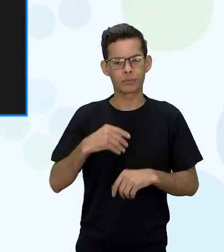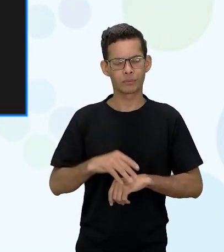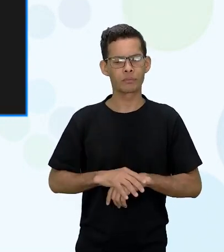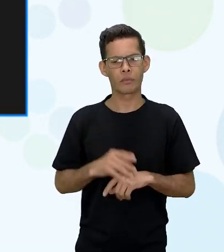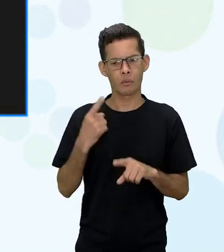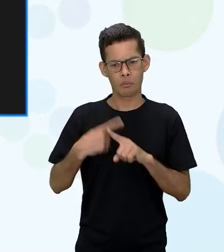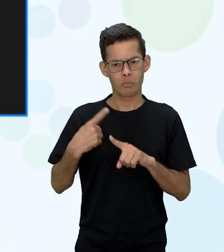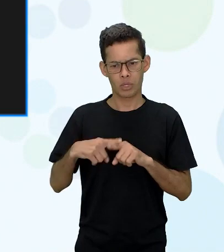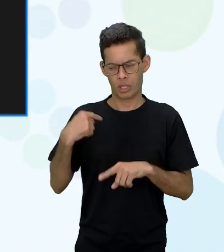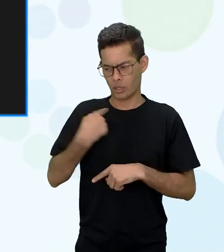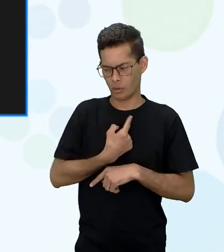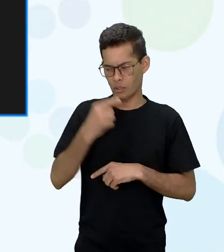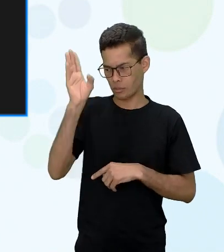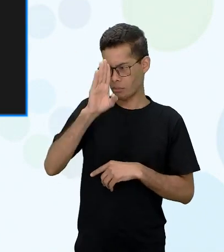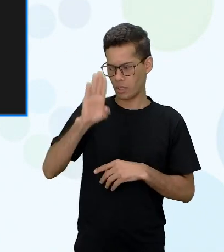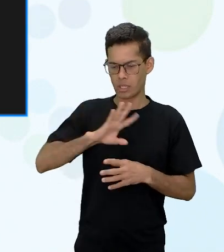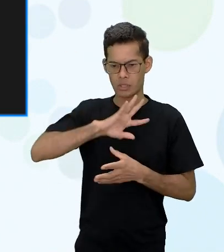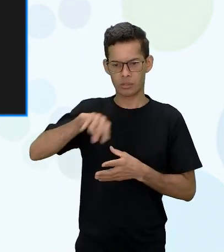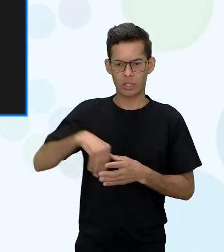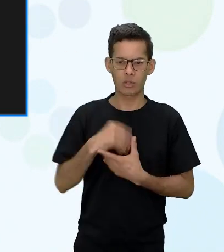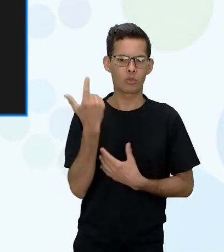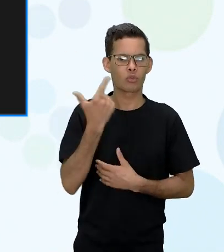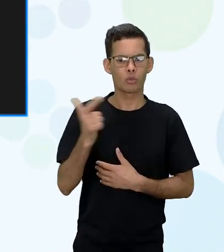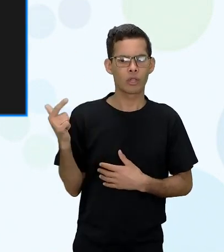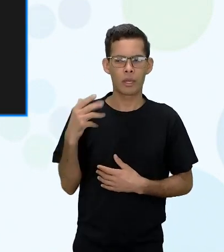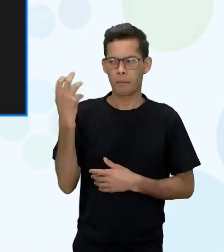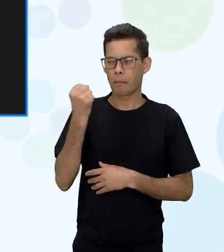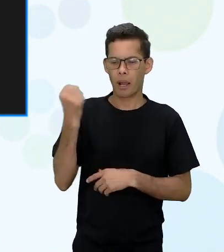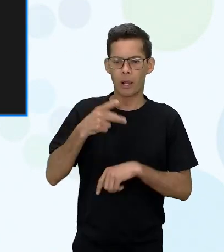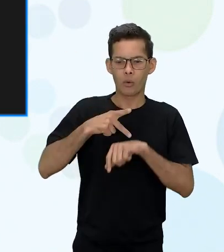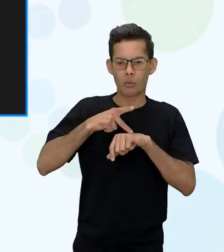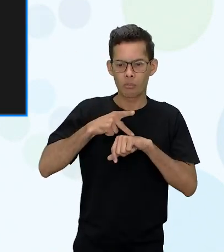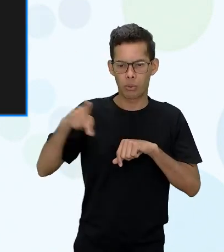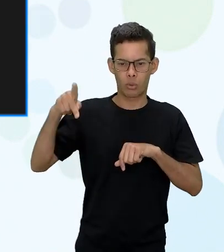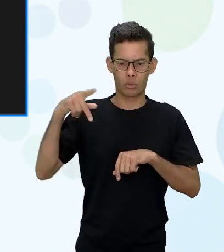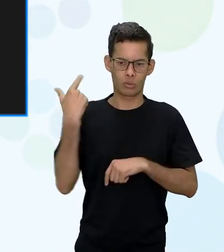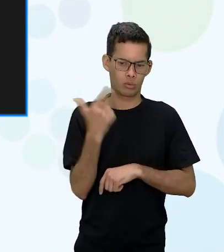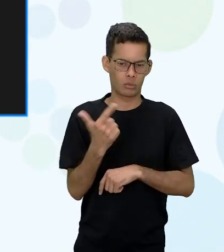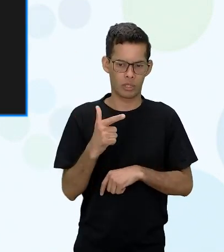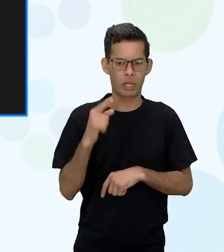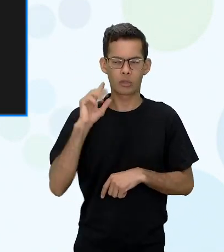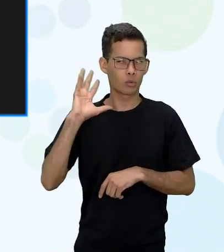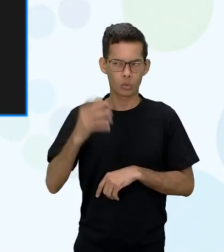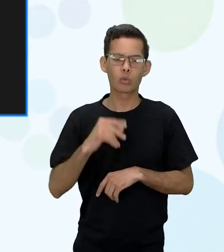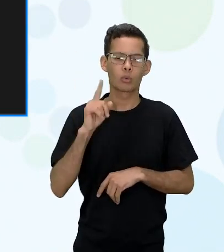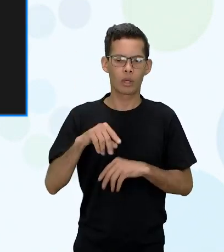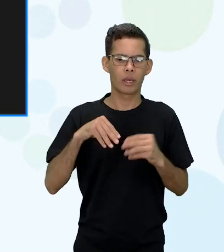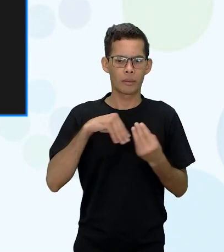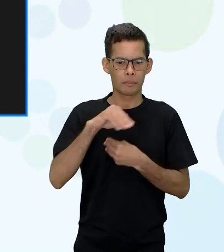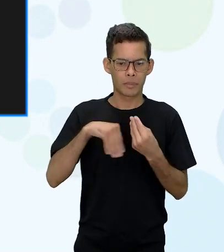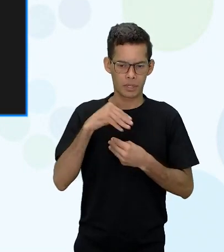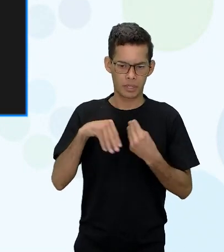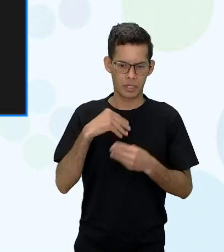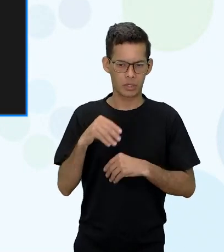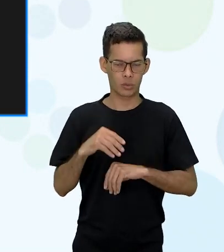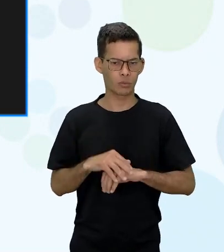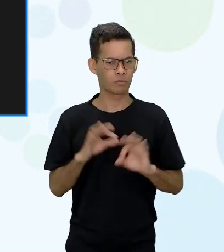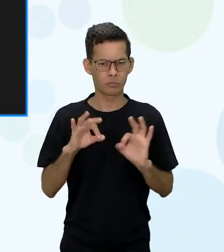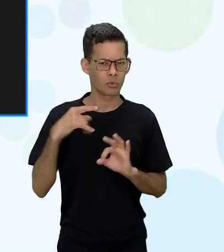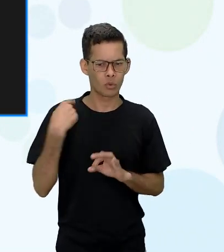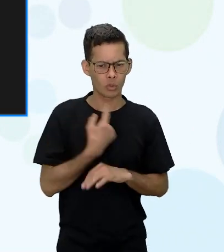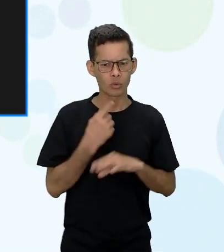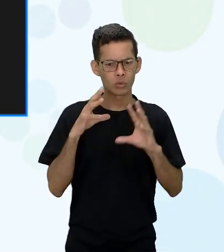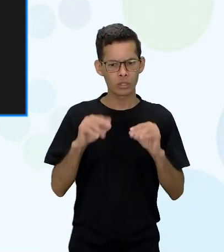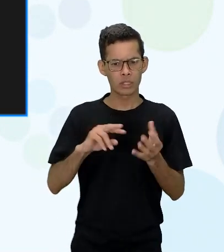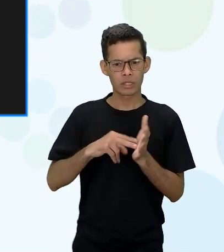purana todos nós somos mestiços acho que a gente é um grande país de mestiços e todos somos irmãos e